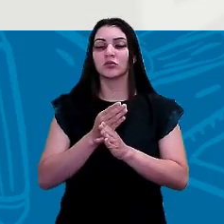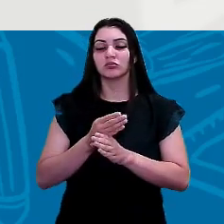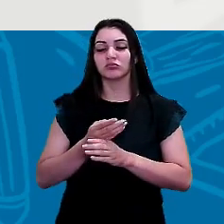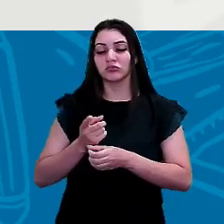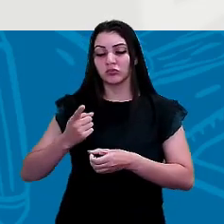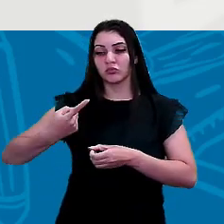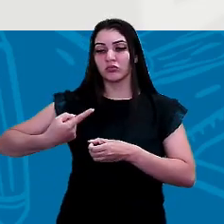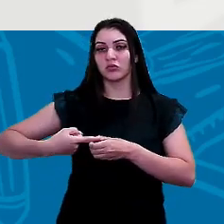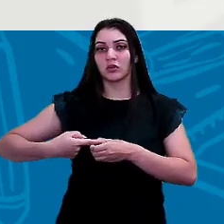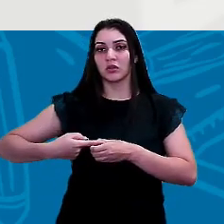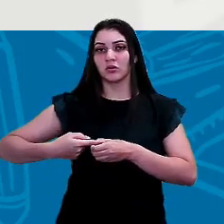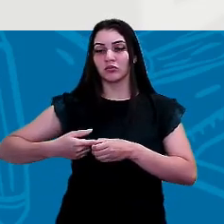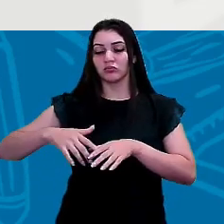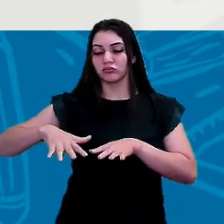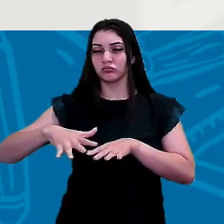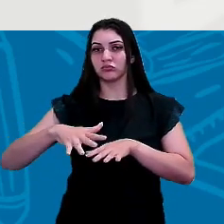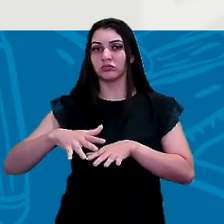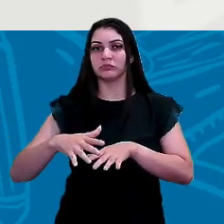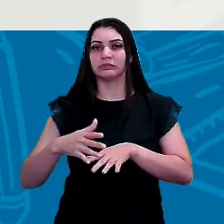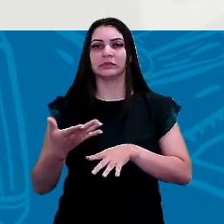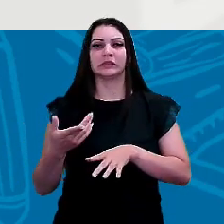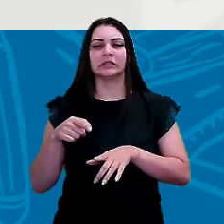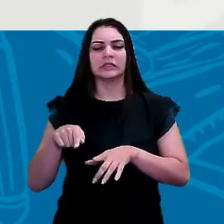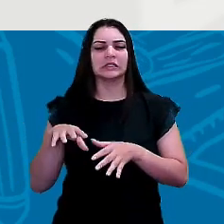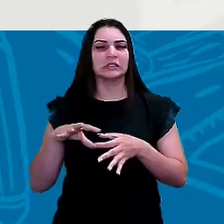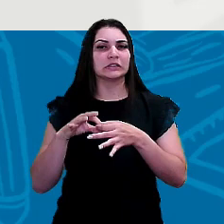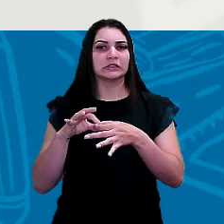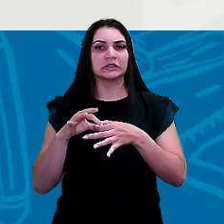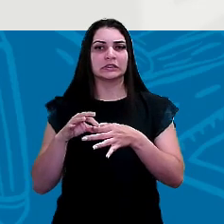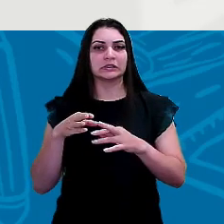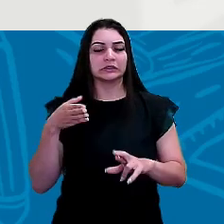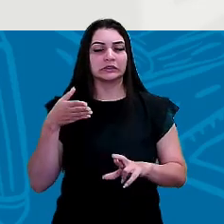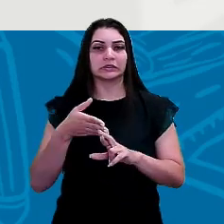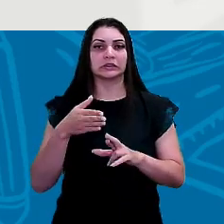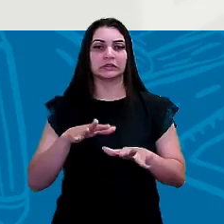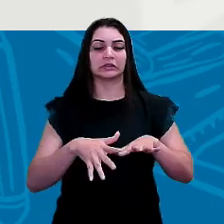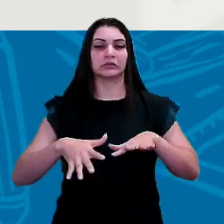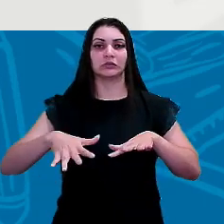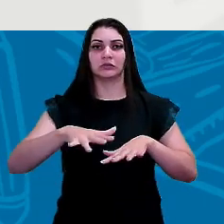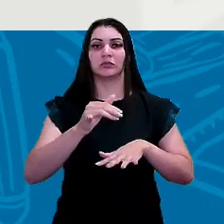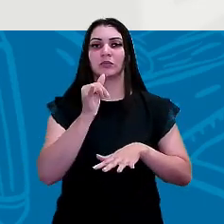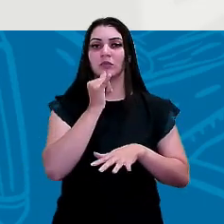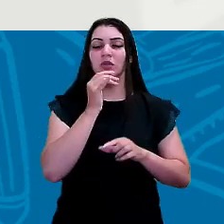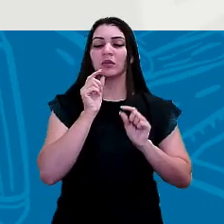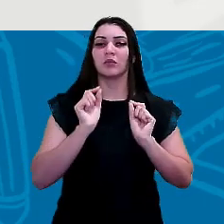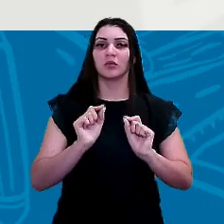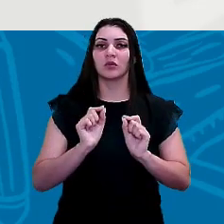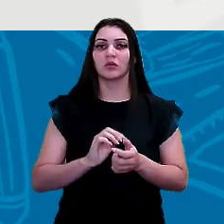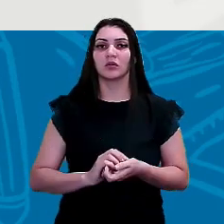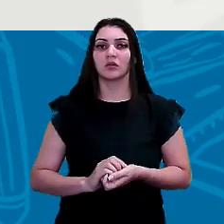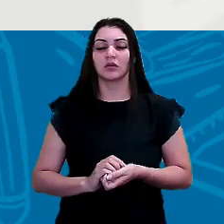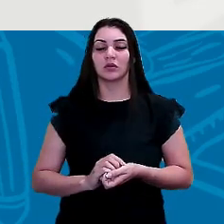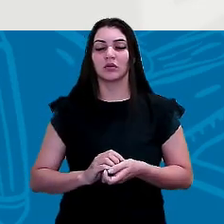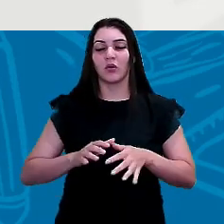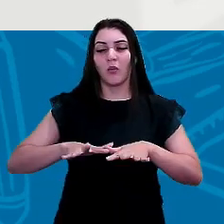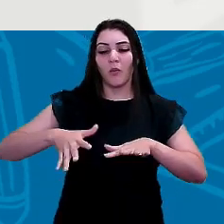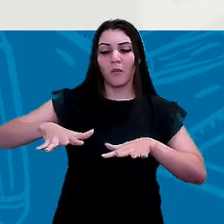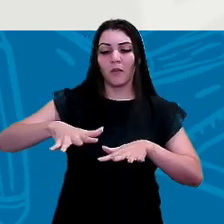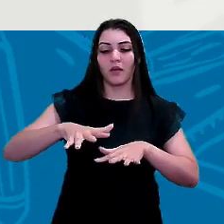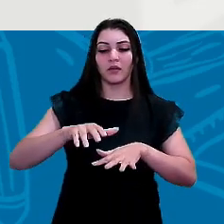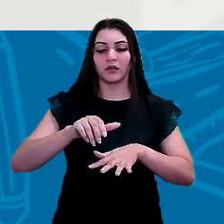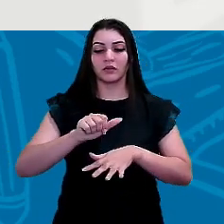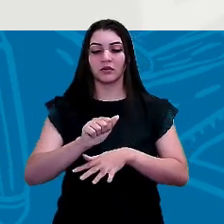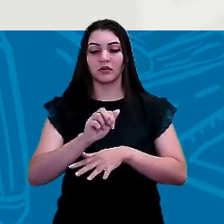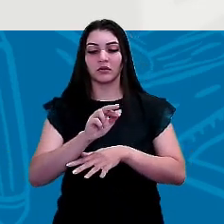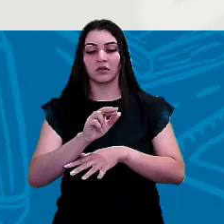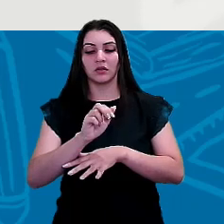Desse modo, não apresentam a ligação de maneira direta com os oceanos, como, por exemplo, o mar de Aral e